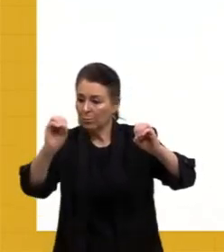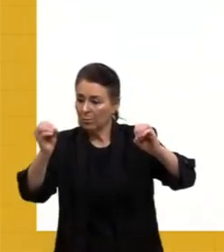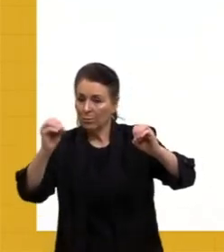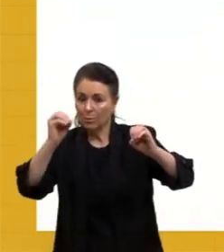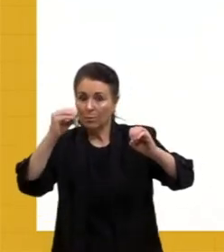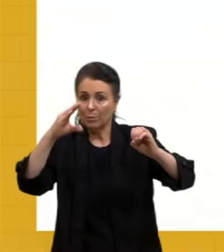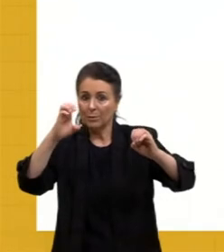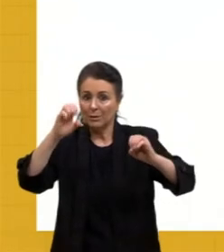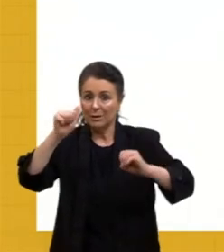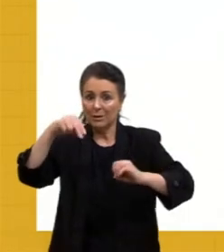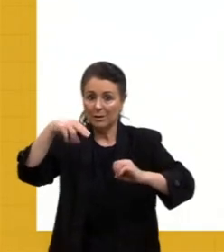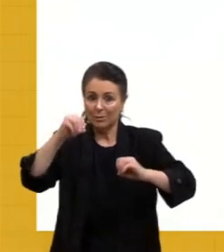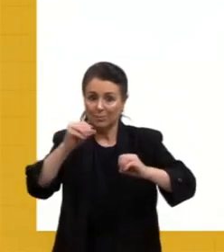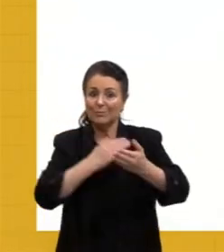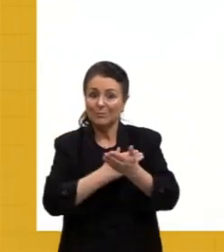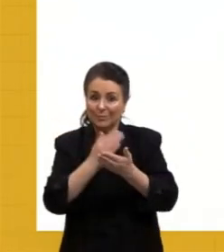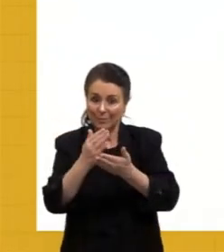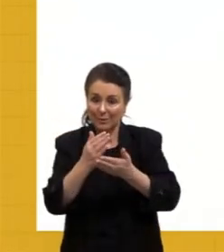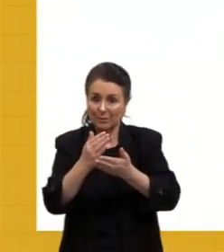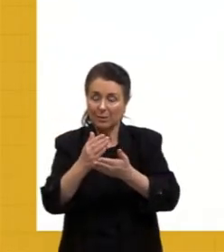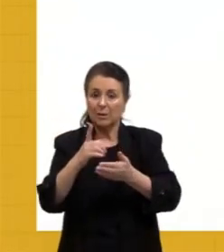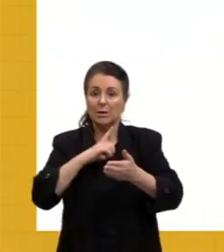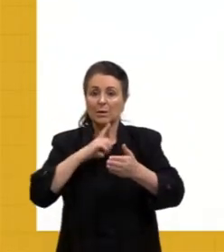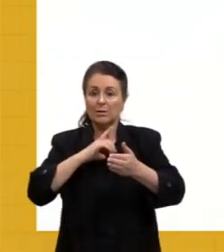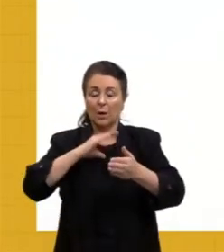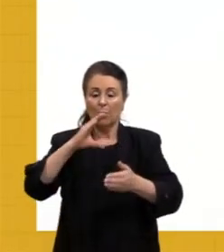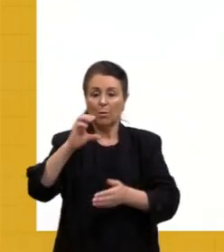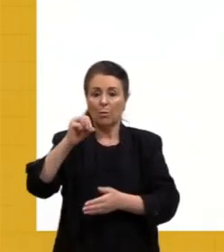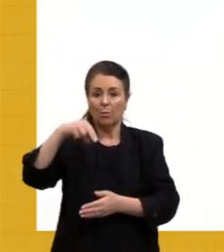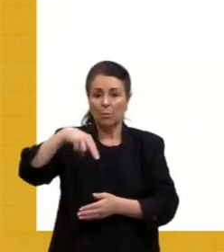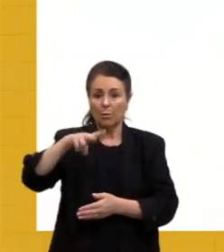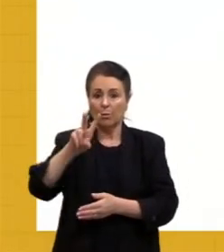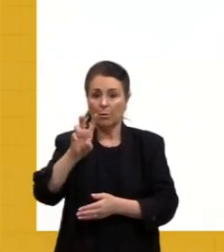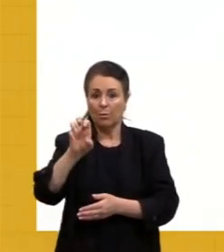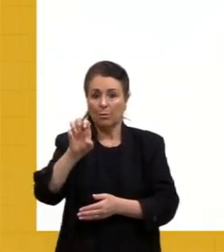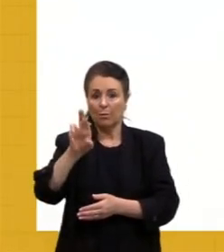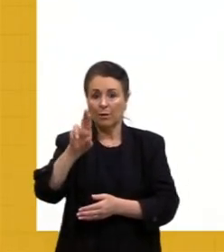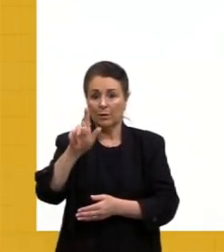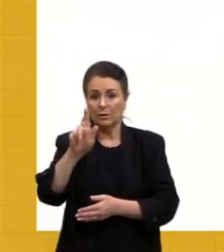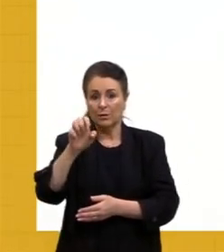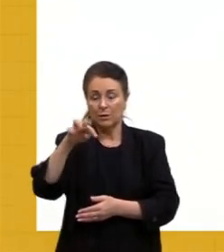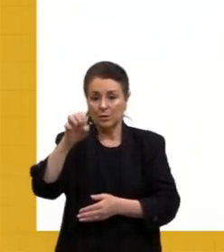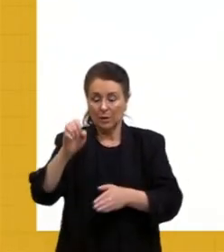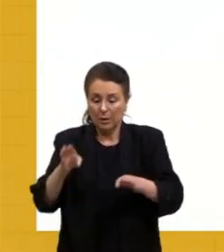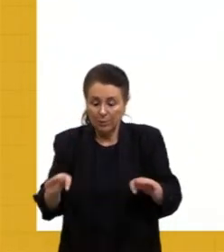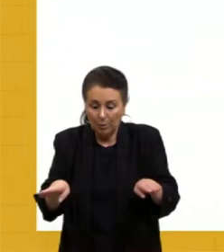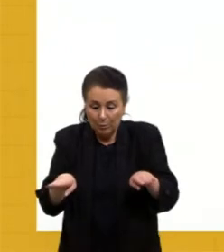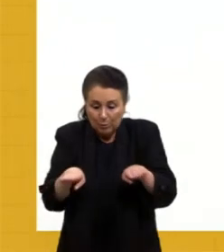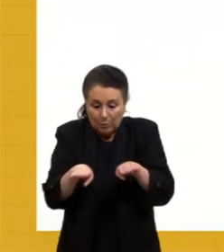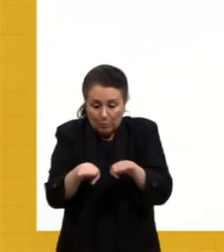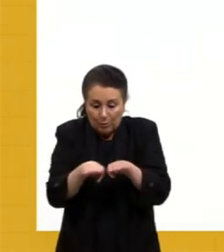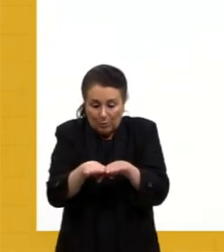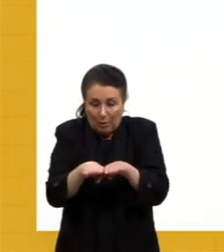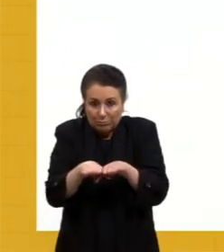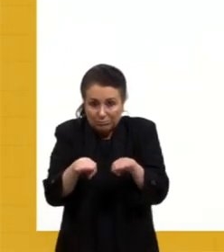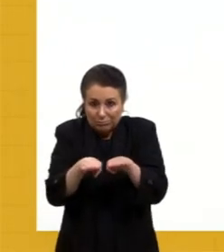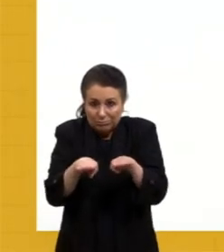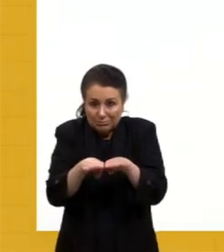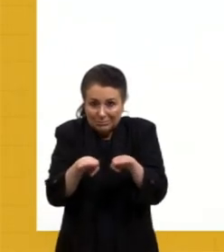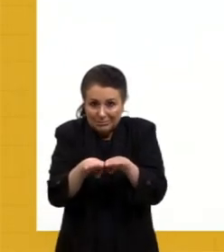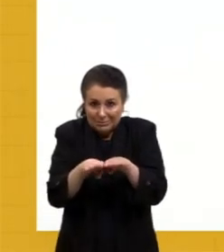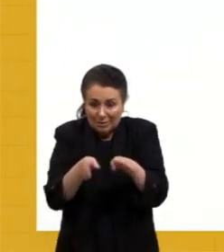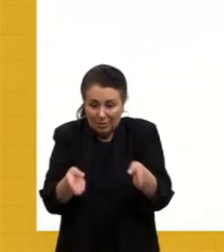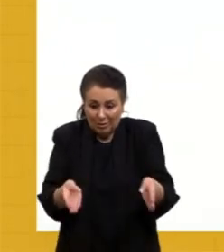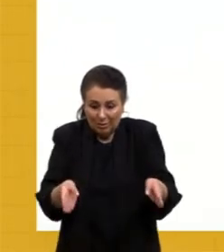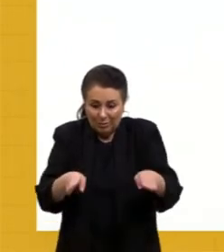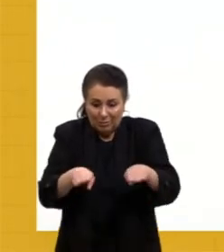ser estiradas, vamos dizer assim. Já o convergente é onde nós temos aproximação, né, é onde uma tá batendo contra a outra, e